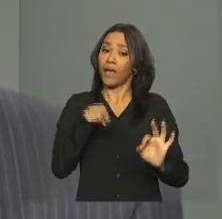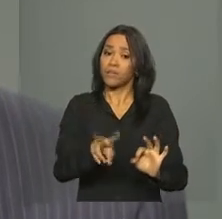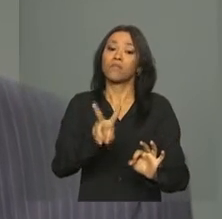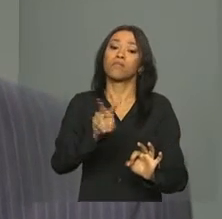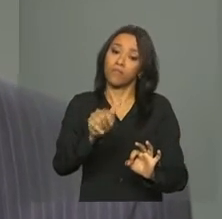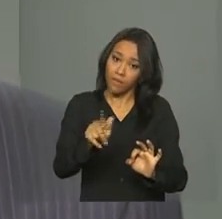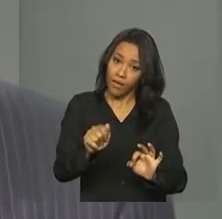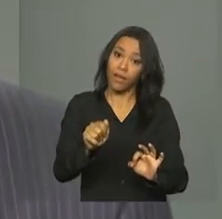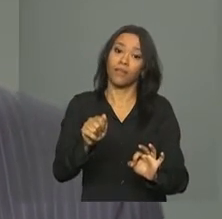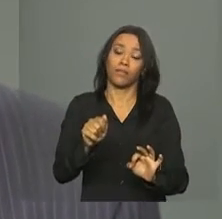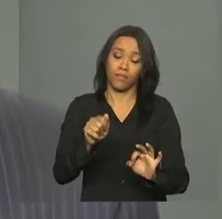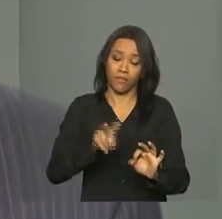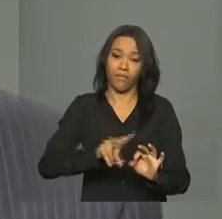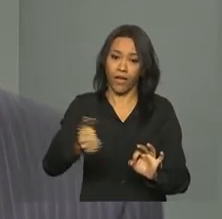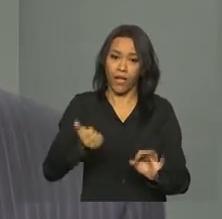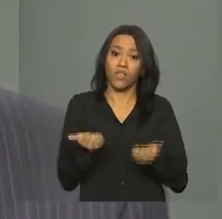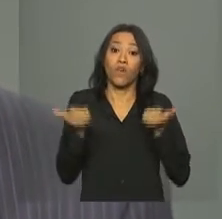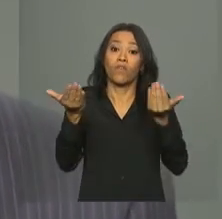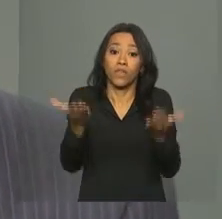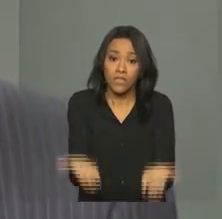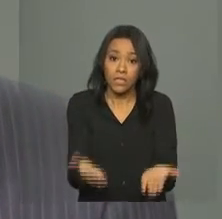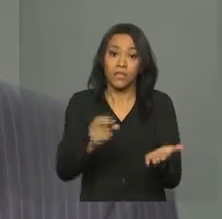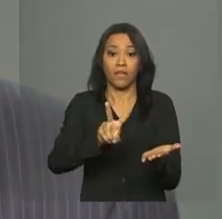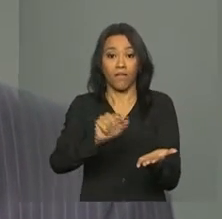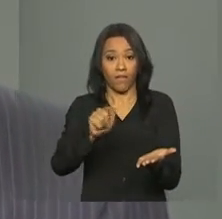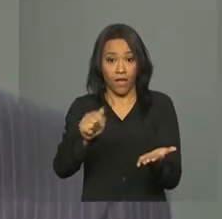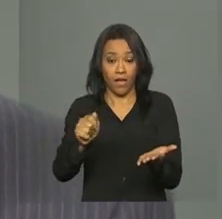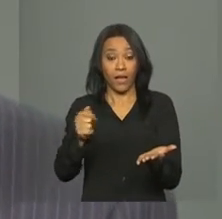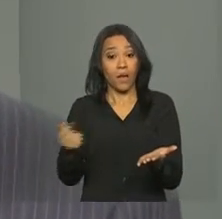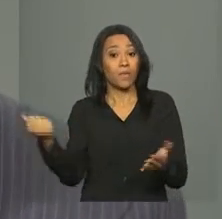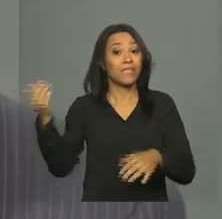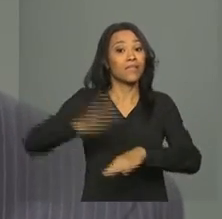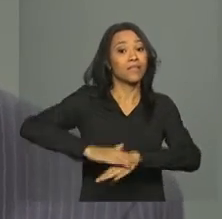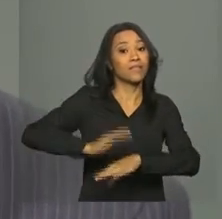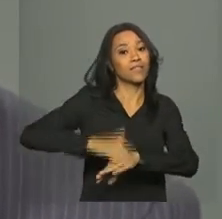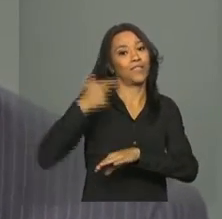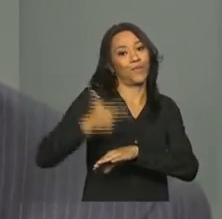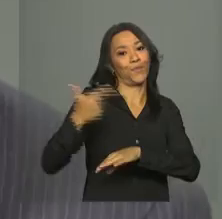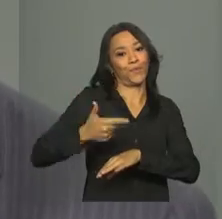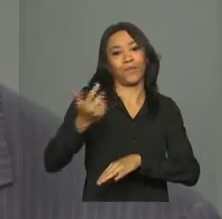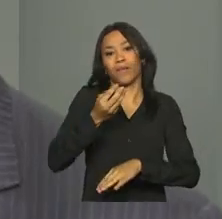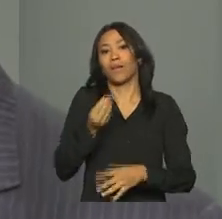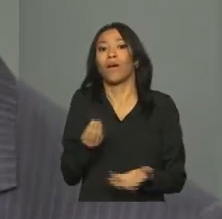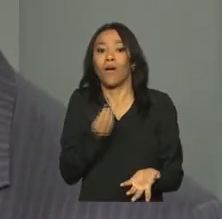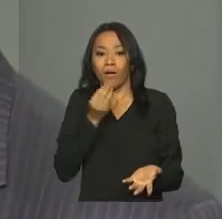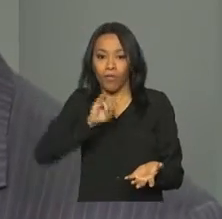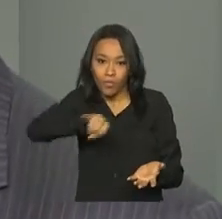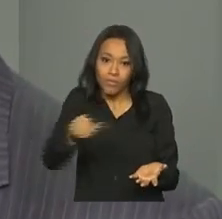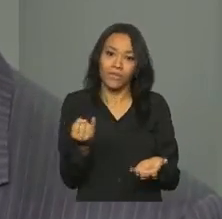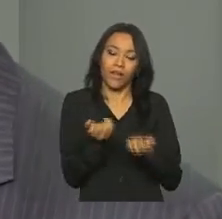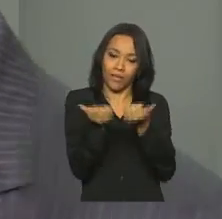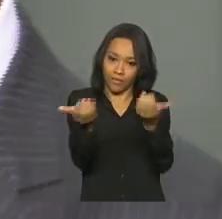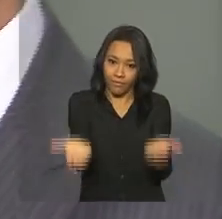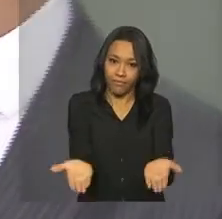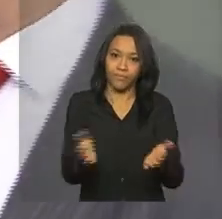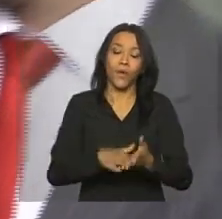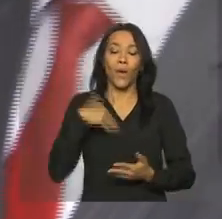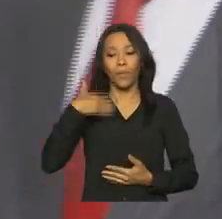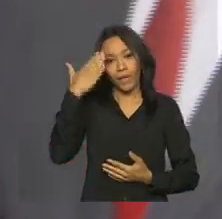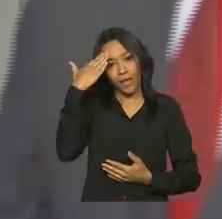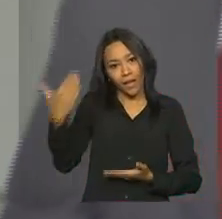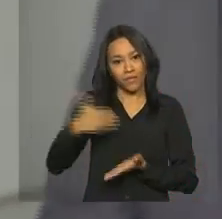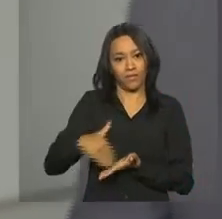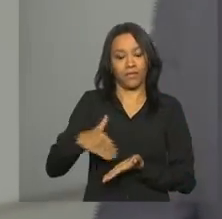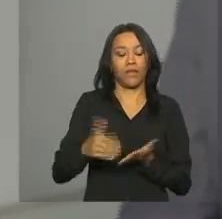oferecidas ainda aos médicos desse edital, dando uma segunda oportunidade de escolha dos municípios remanescentes. Obrigada, secretário. A